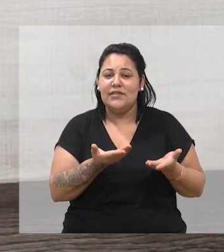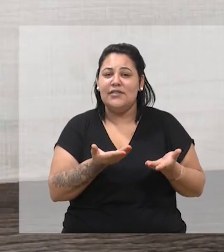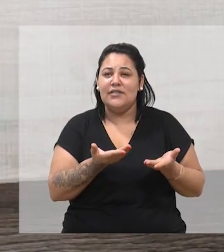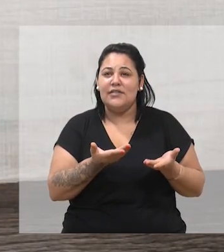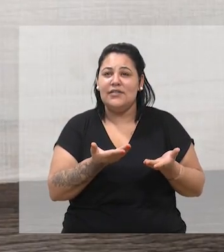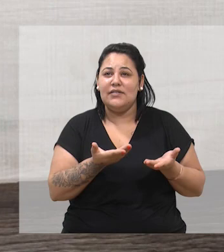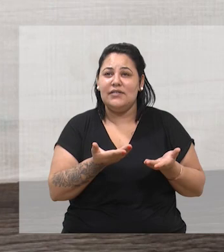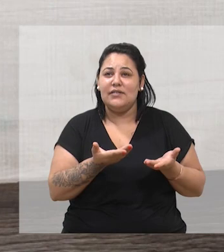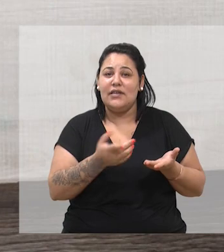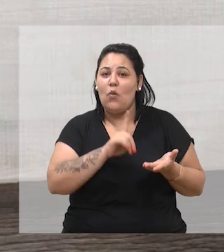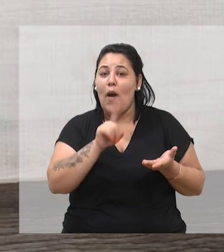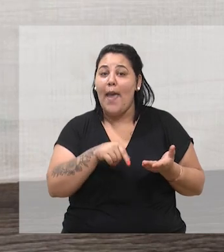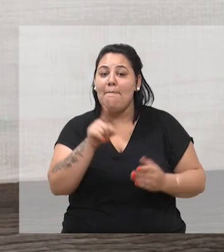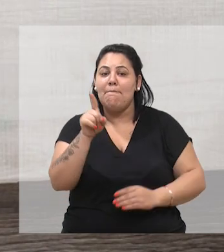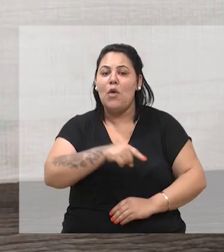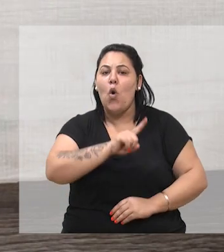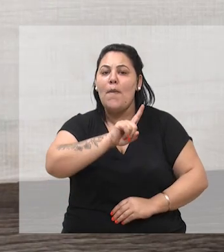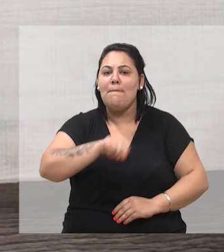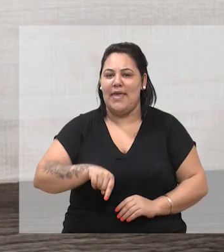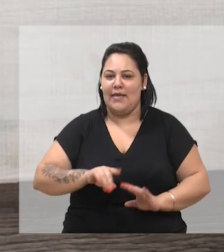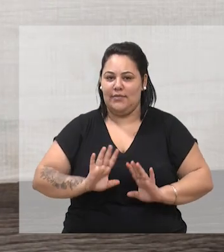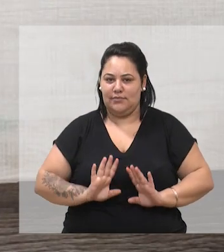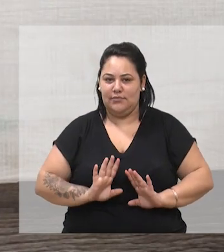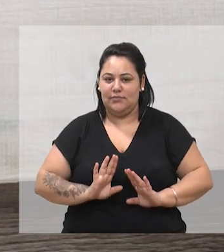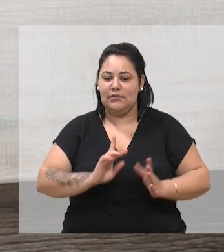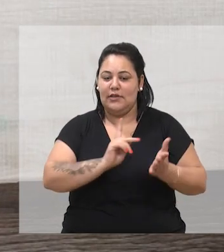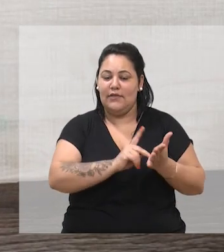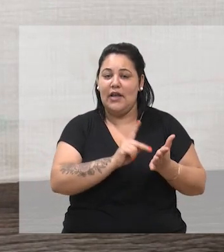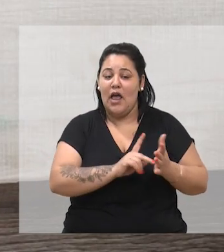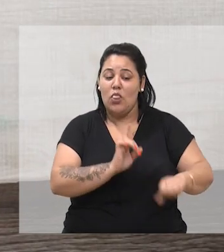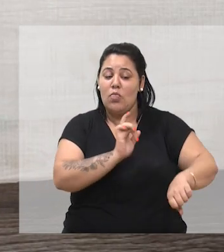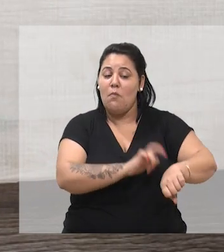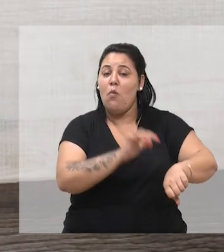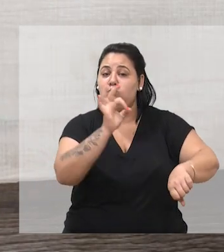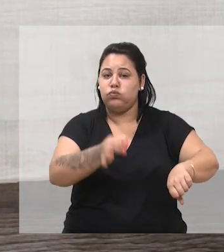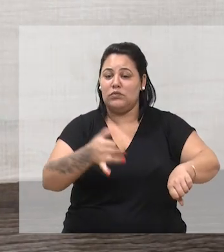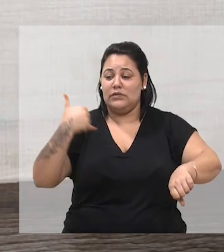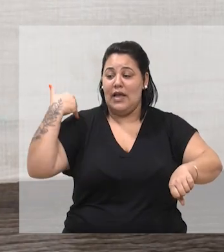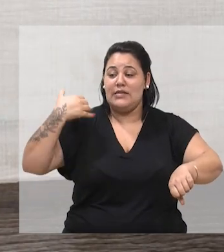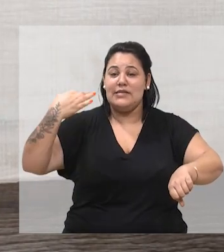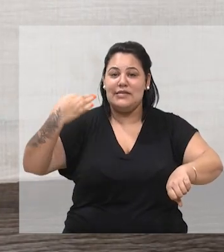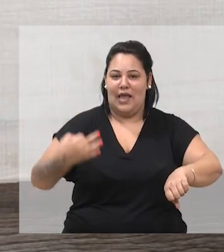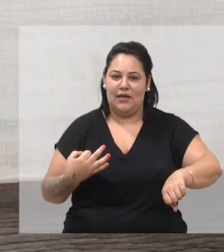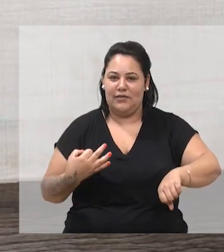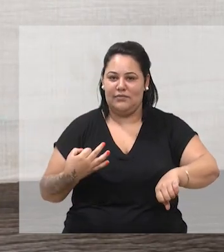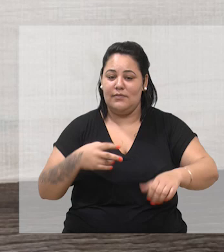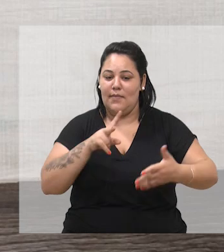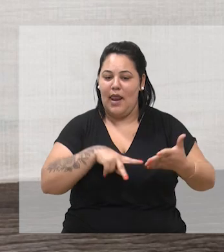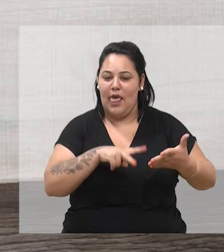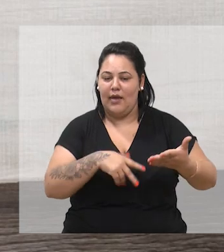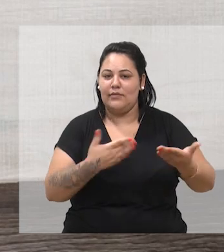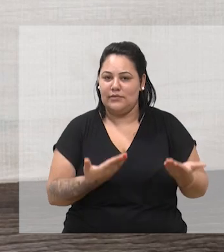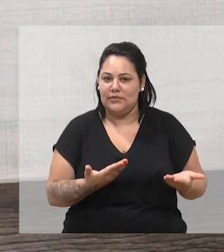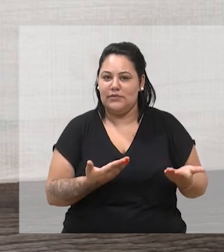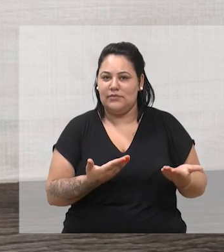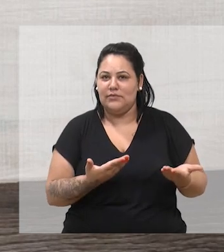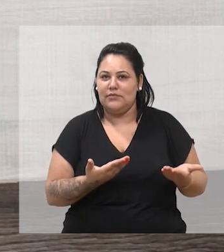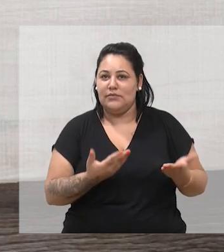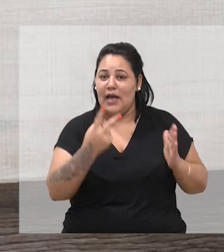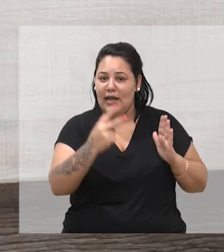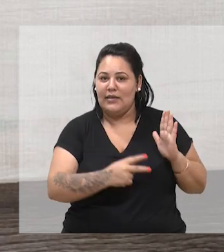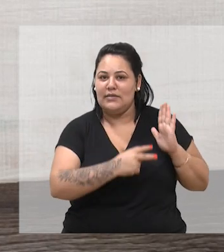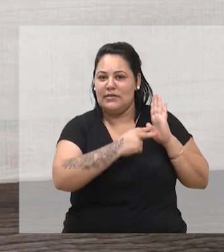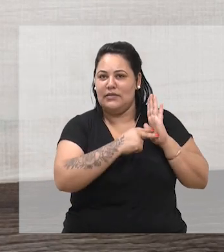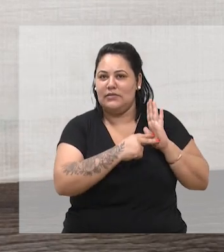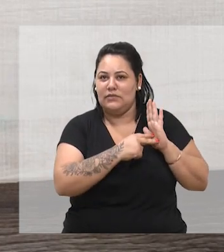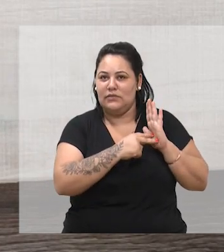aproveitado para dedicar-se à leitura, por exemplo. Porque há uma condição agora, o adianta ter uma